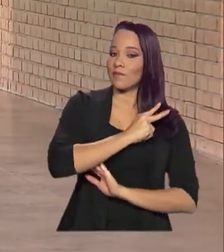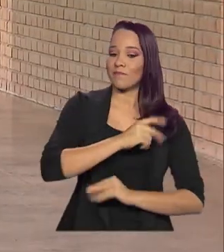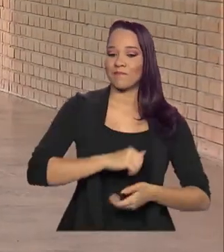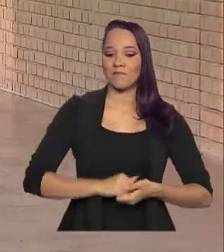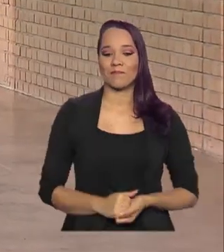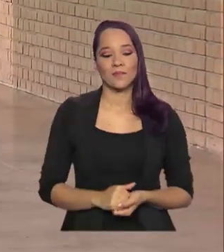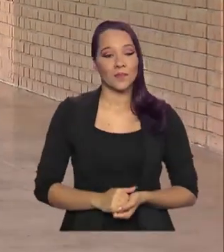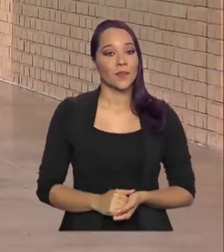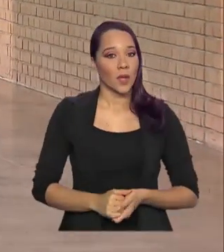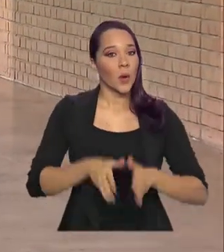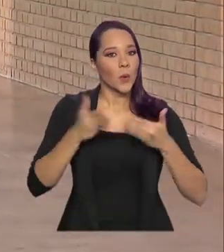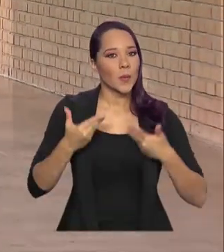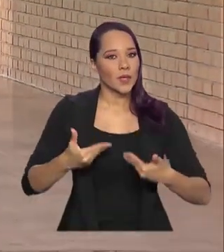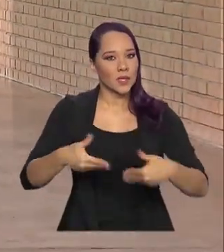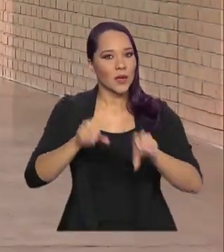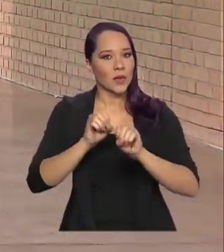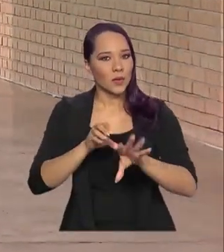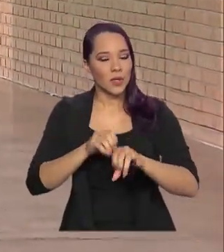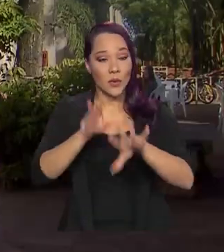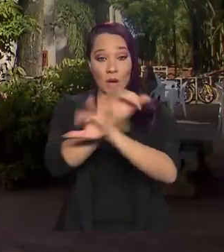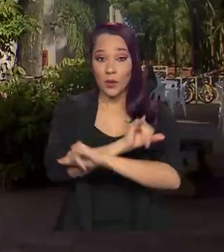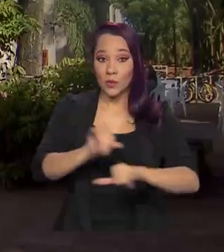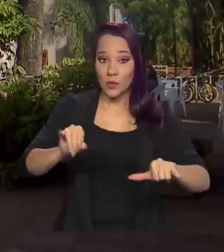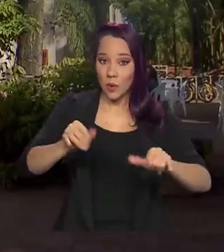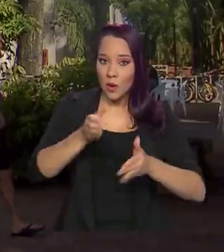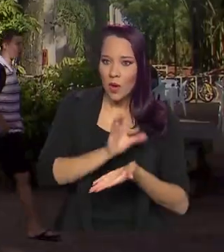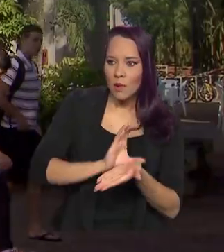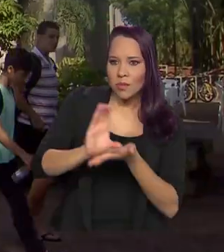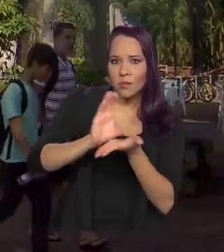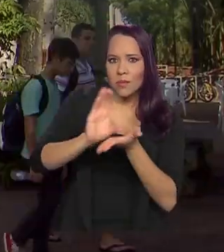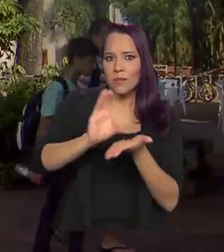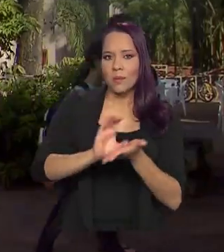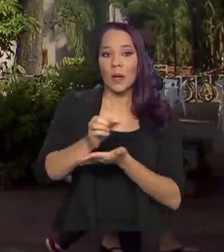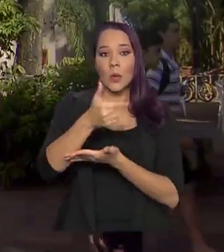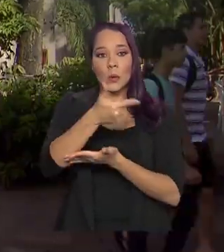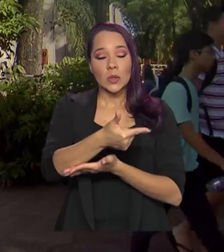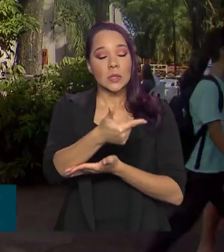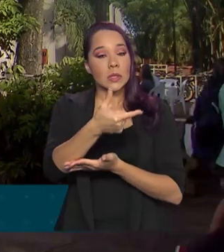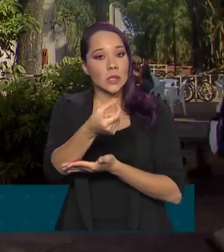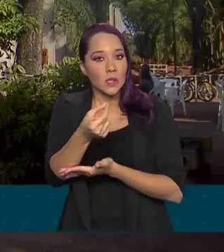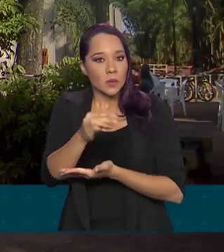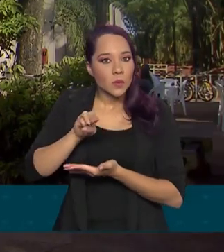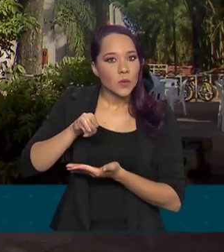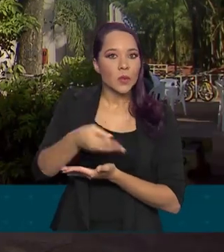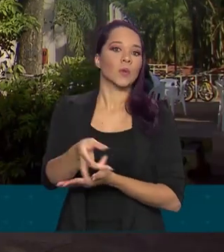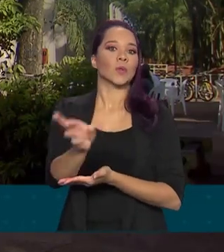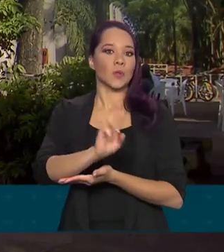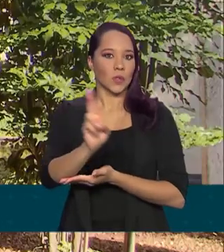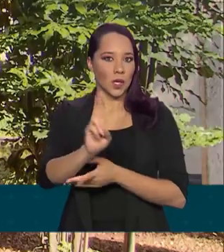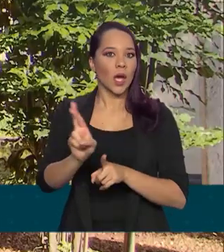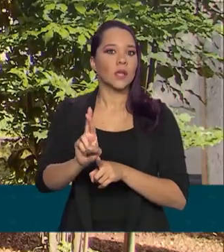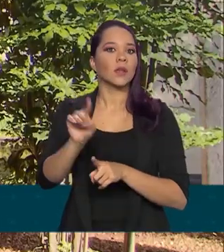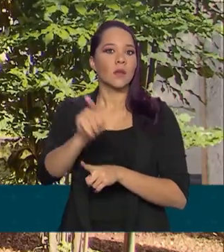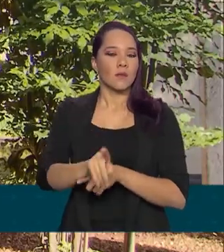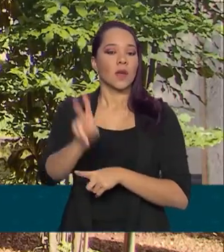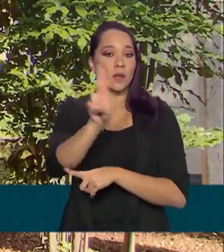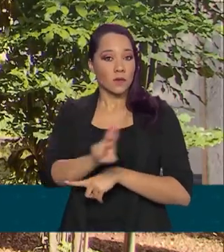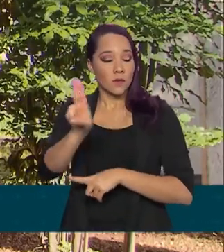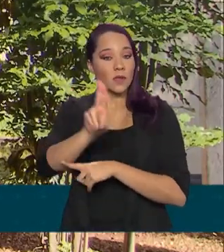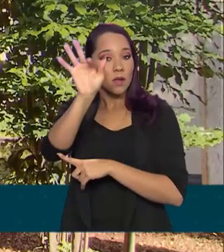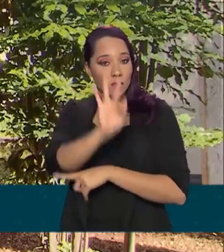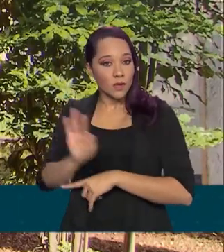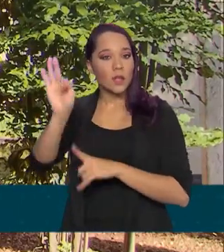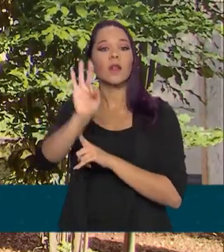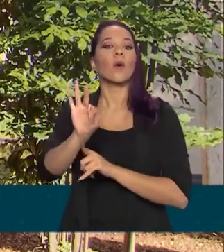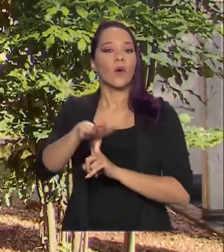O Ministério da Educação anunciou investimentos de 200 milhões de reais para que as universidades federais